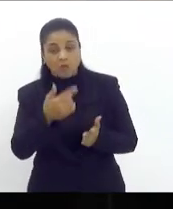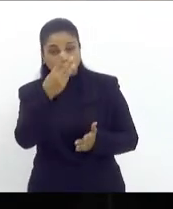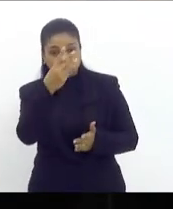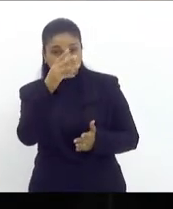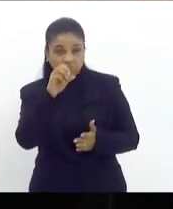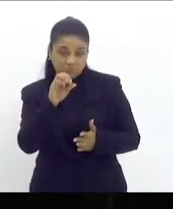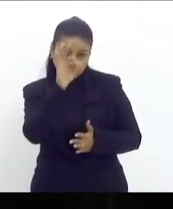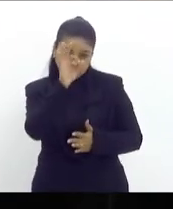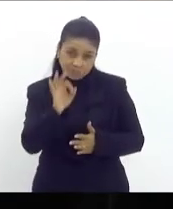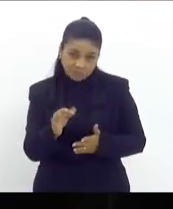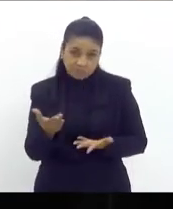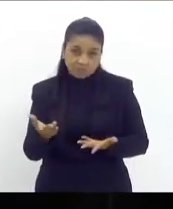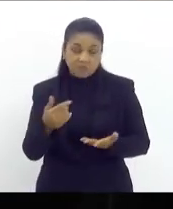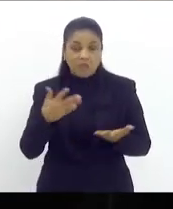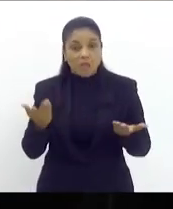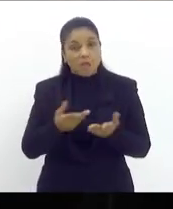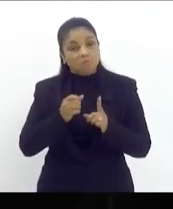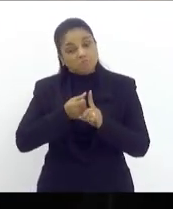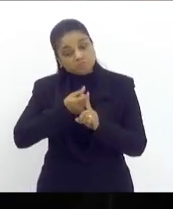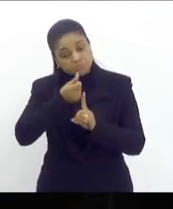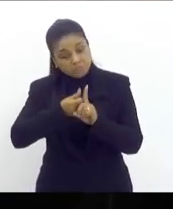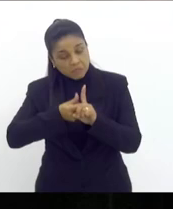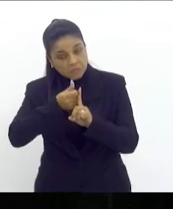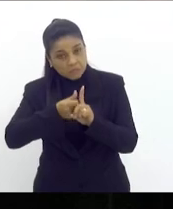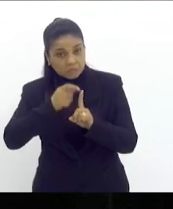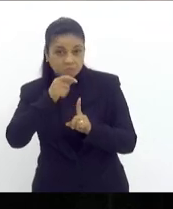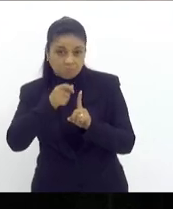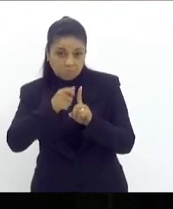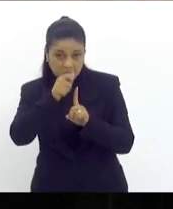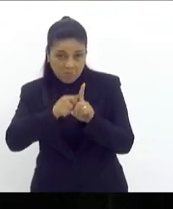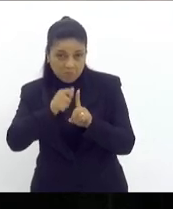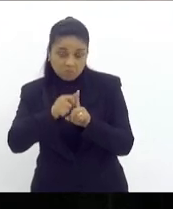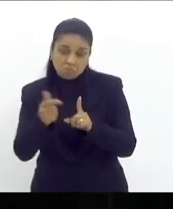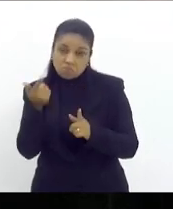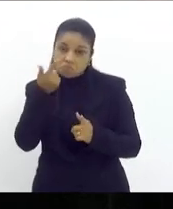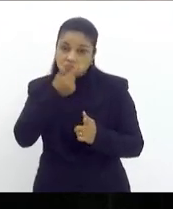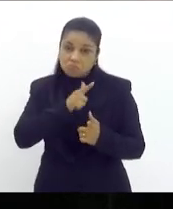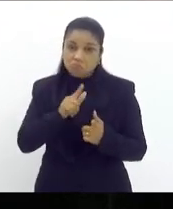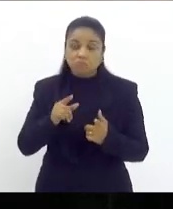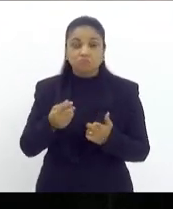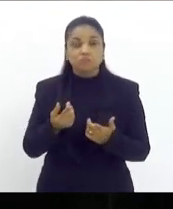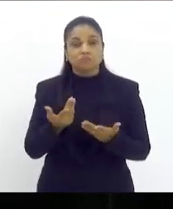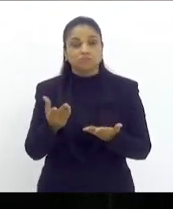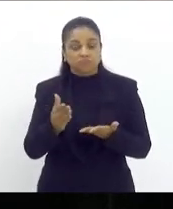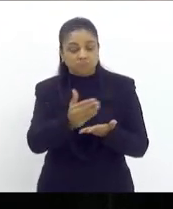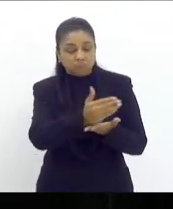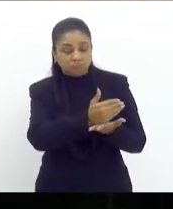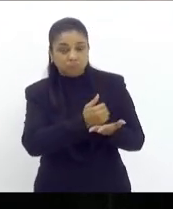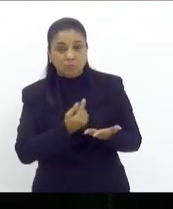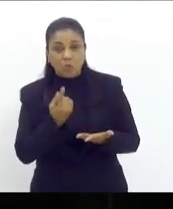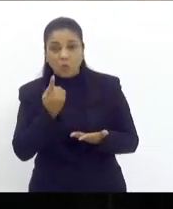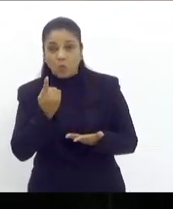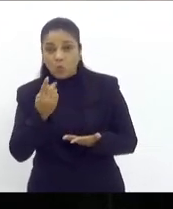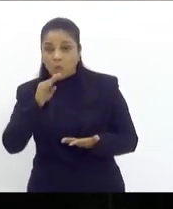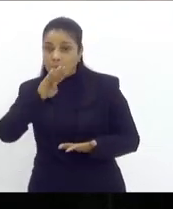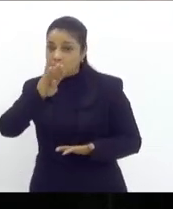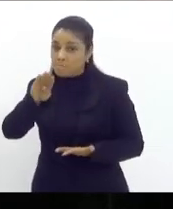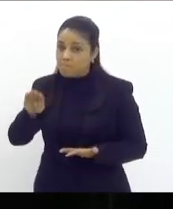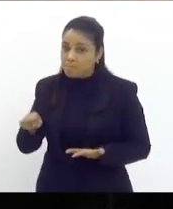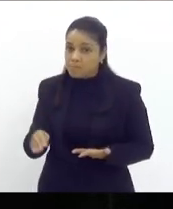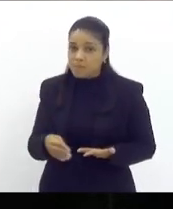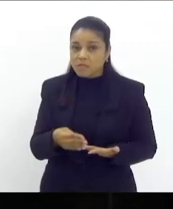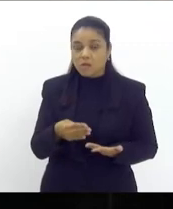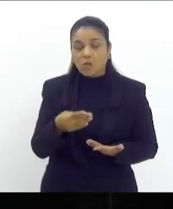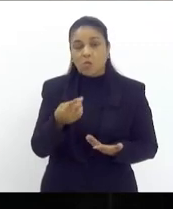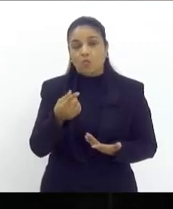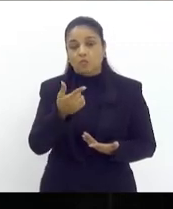que nesse segundo semestre recuperemos 1 bilhão e 200 milhões mas eu disse